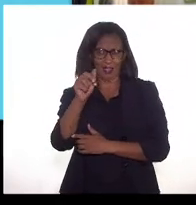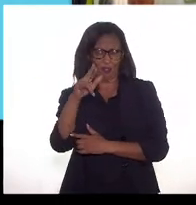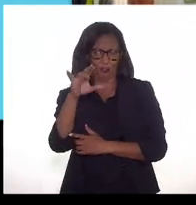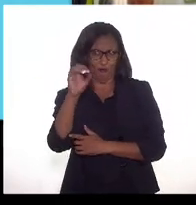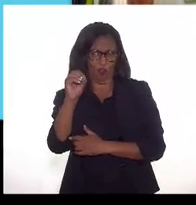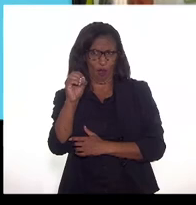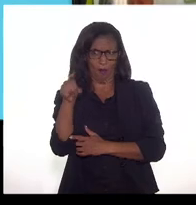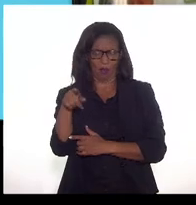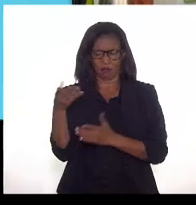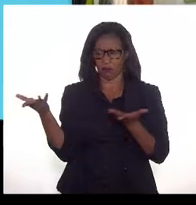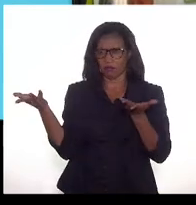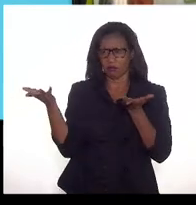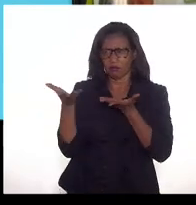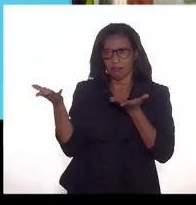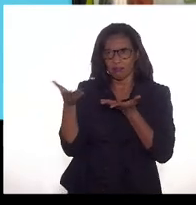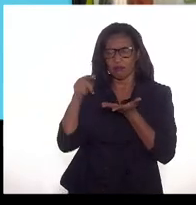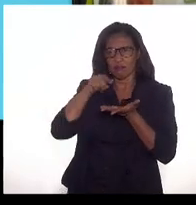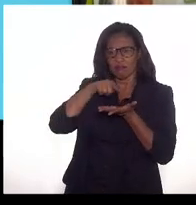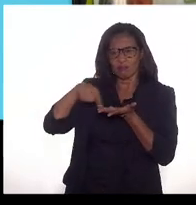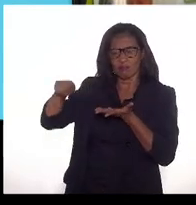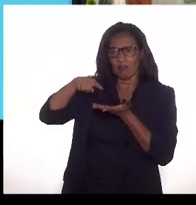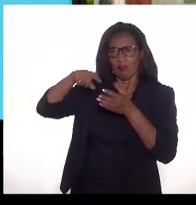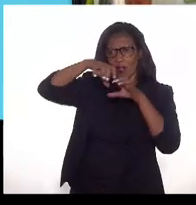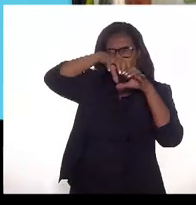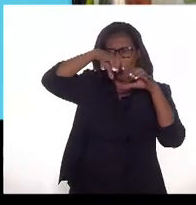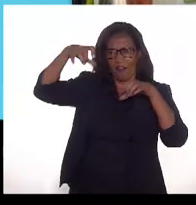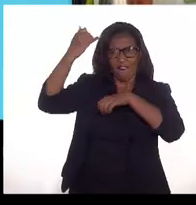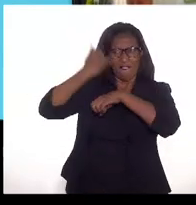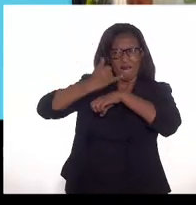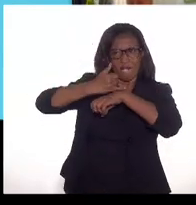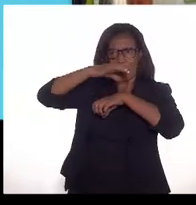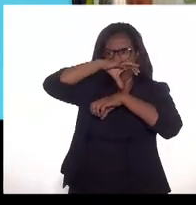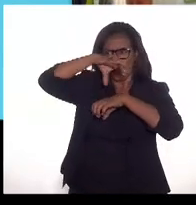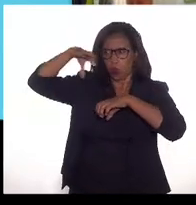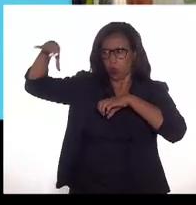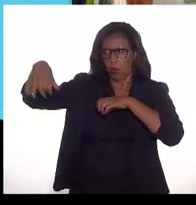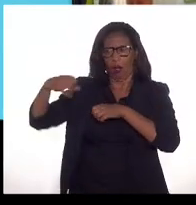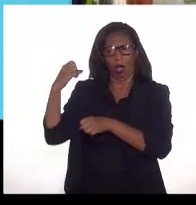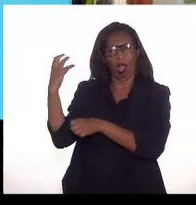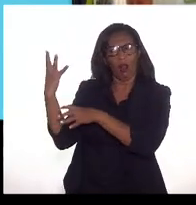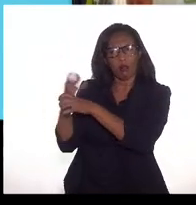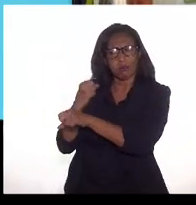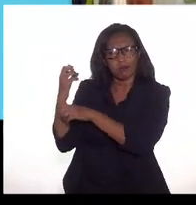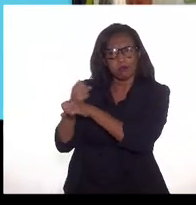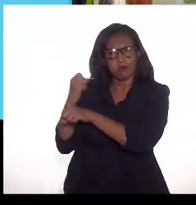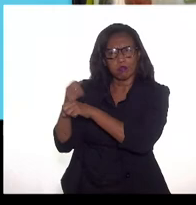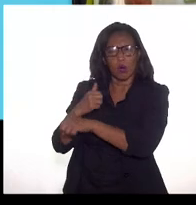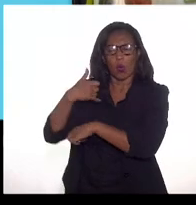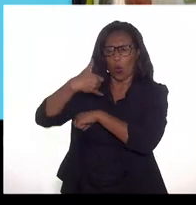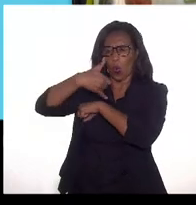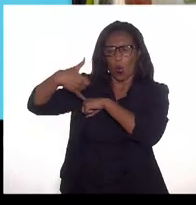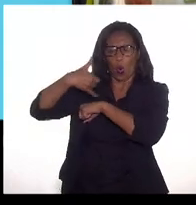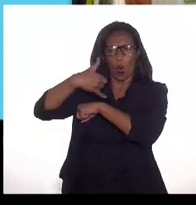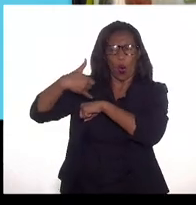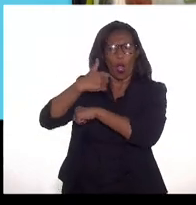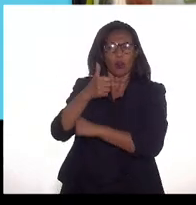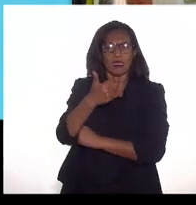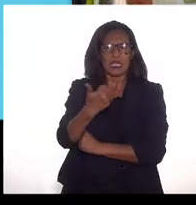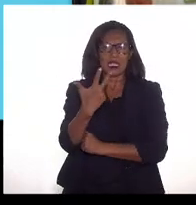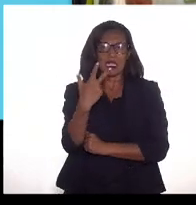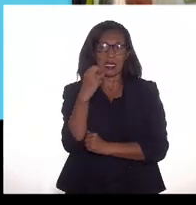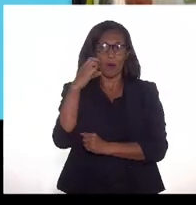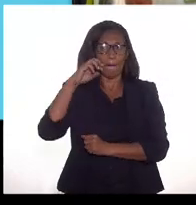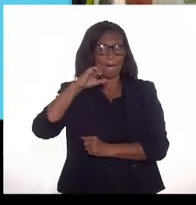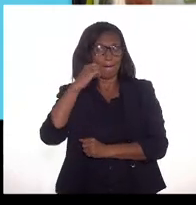plataformas que têm aí uma capacidade de produção de óleo da ordem de 150 mil barris por dia,